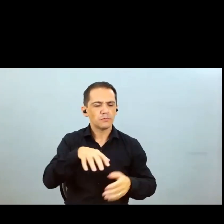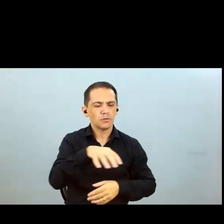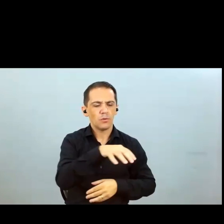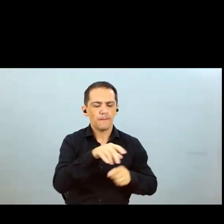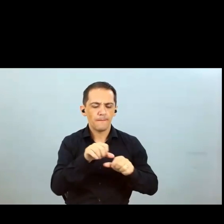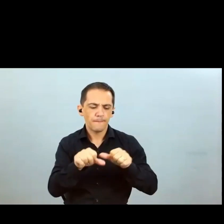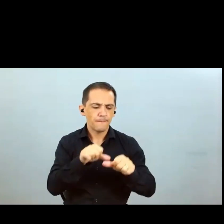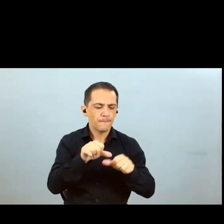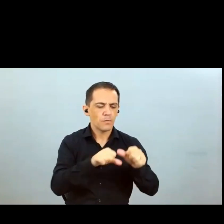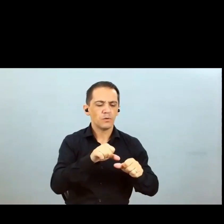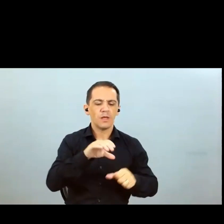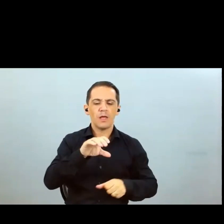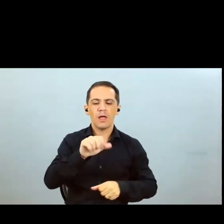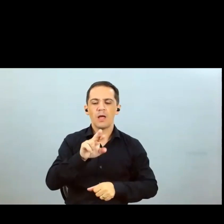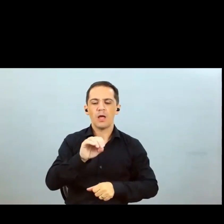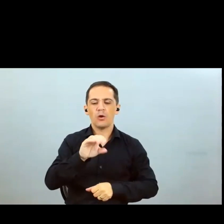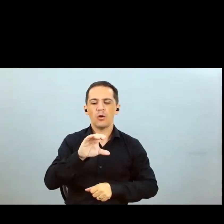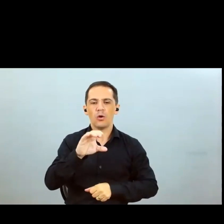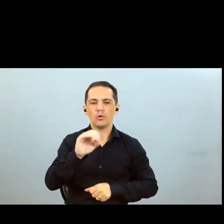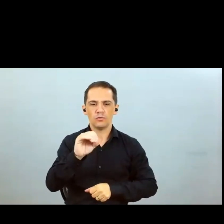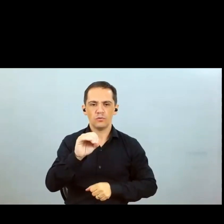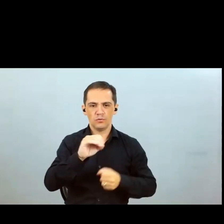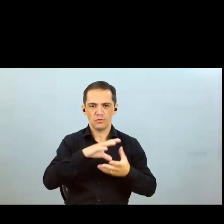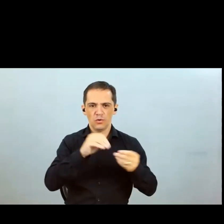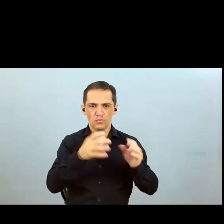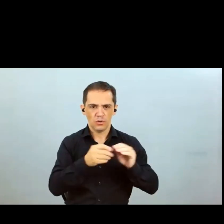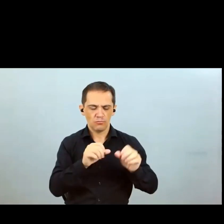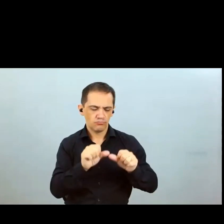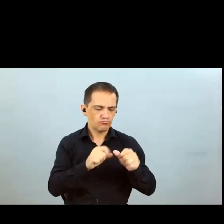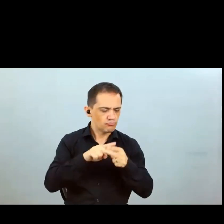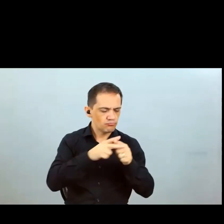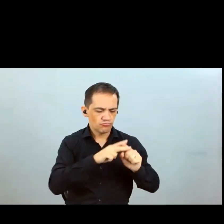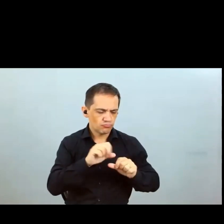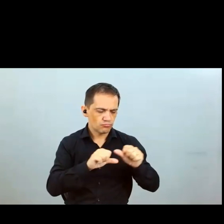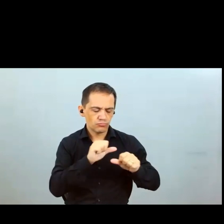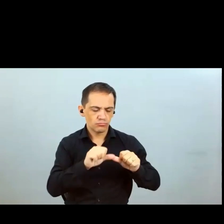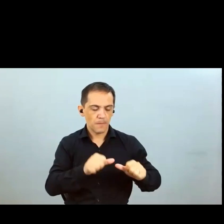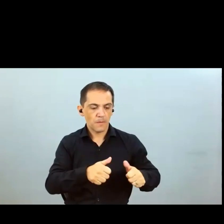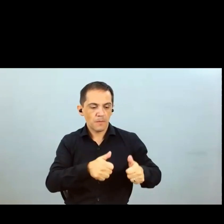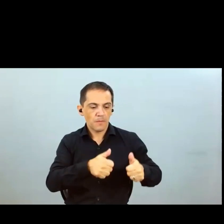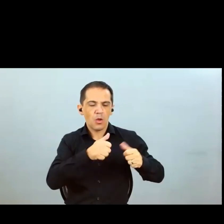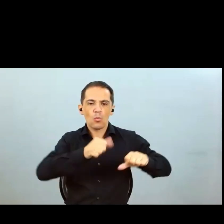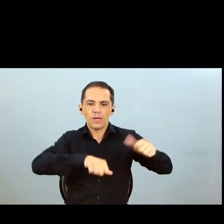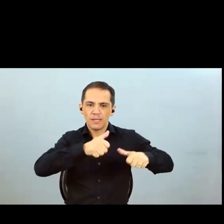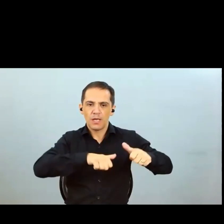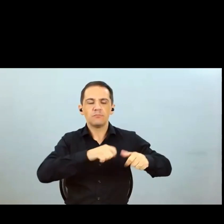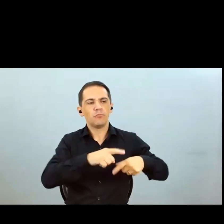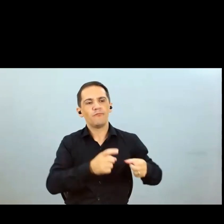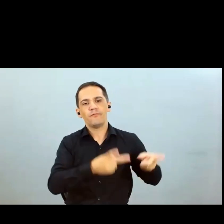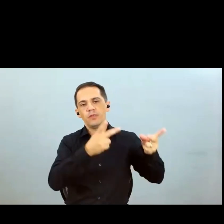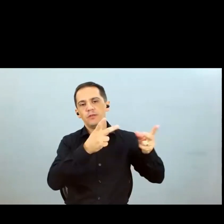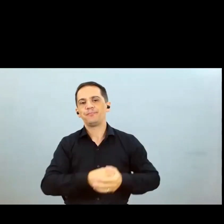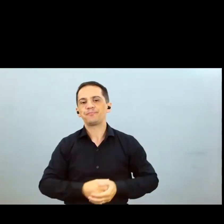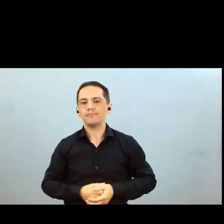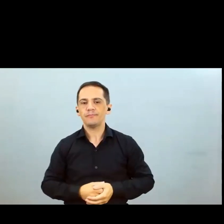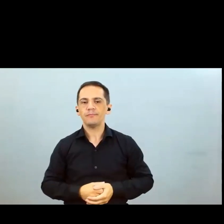um valor agregado alto não tem limitação de logística para fazer em qualquer região do Brasil então nosso